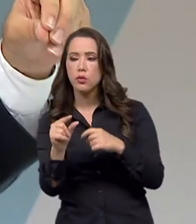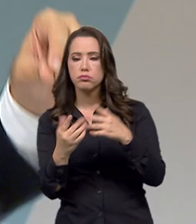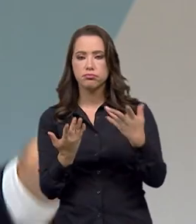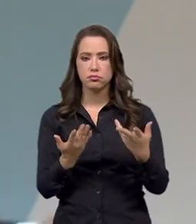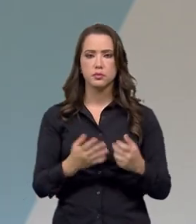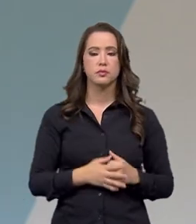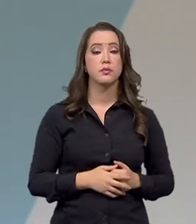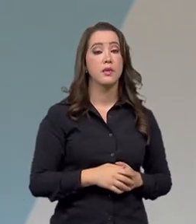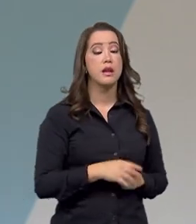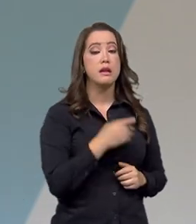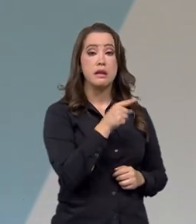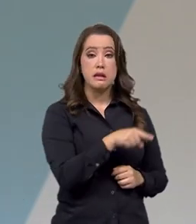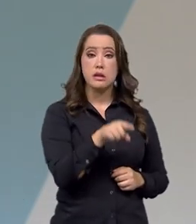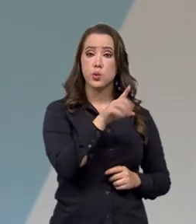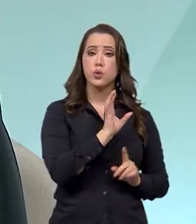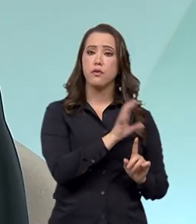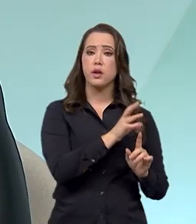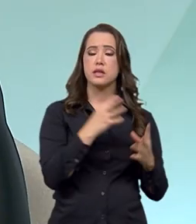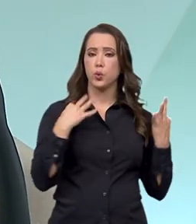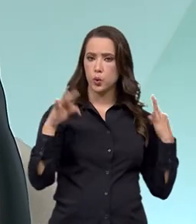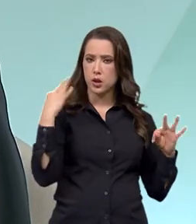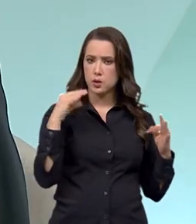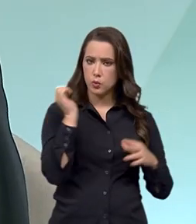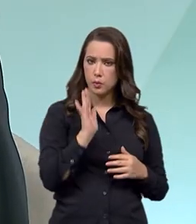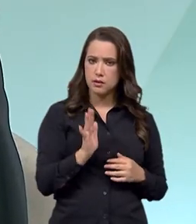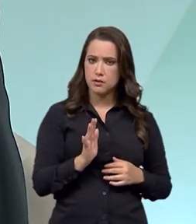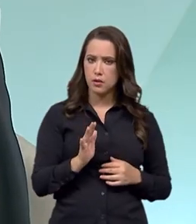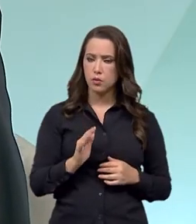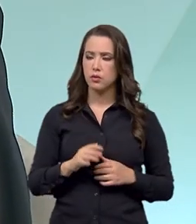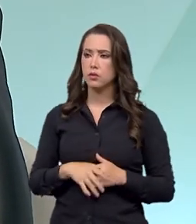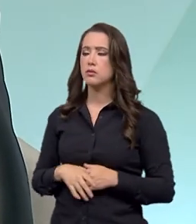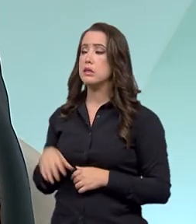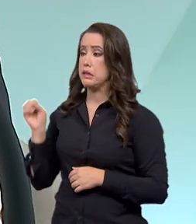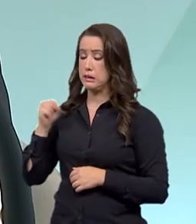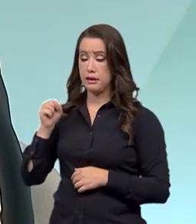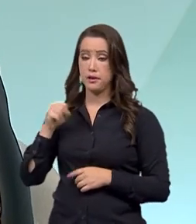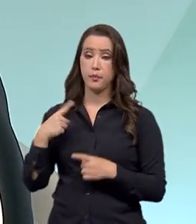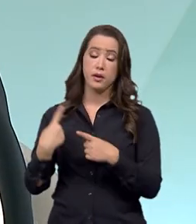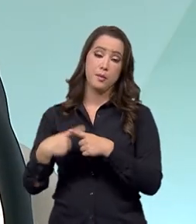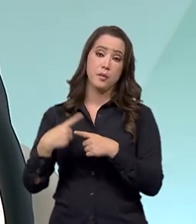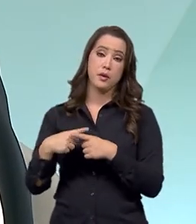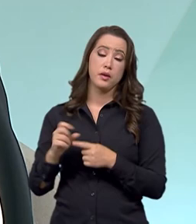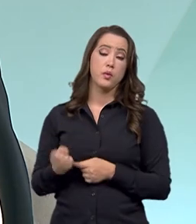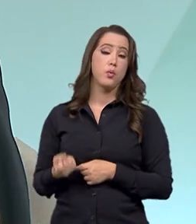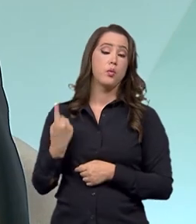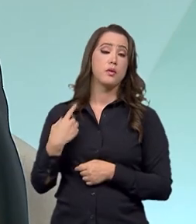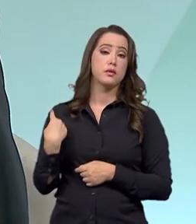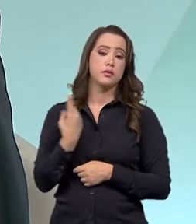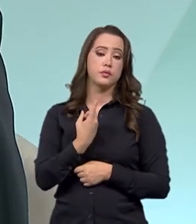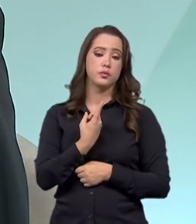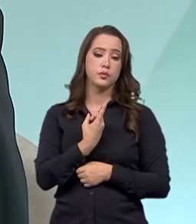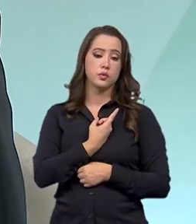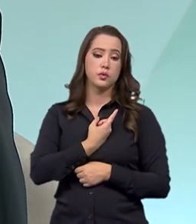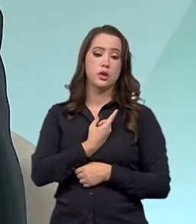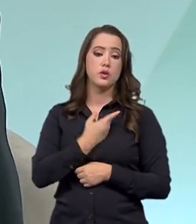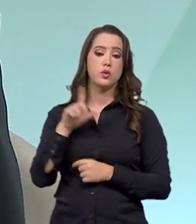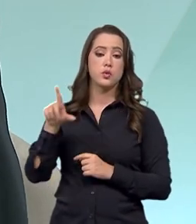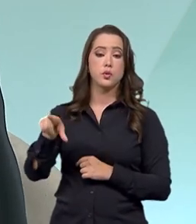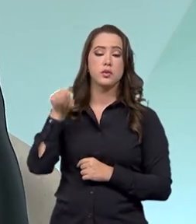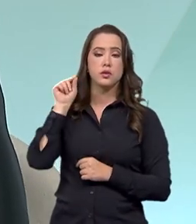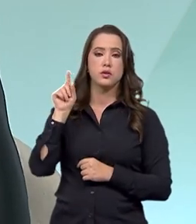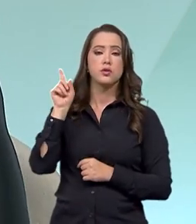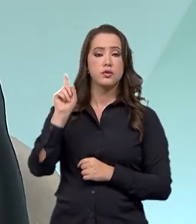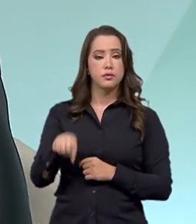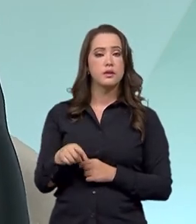impacto no turismo brasileiro, você acha? Sim, porque... Daqui a alguns anos, claro. Com certeza, porque um dos nossos critérios é,